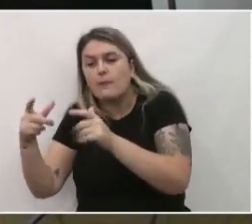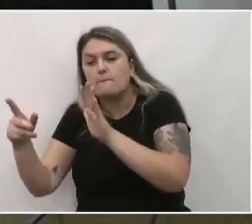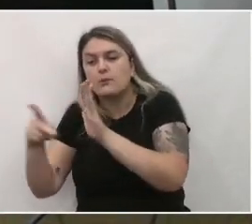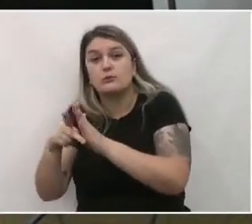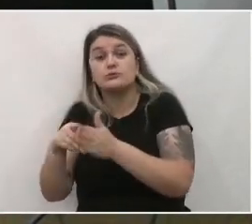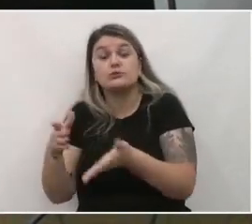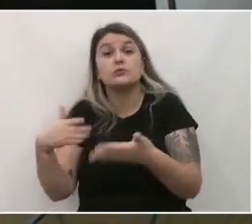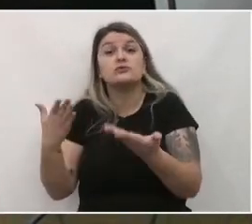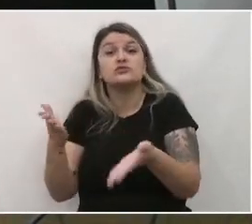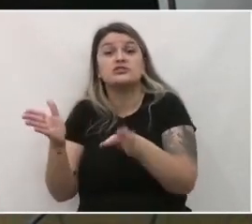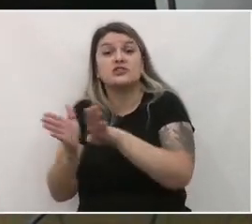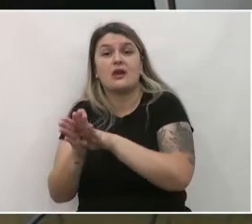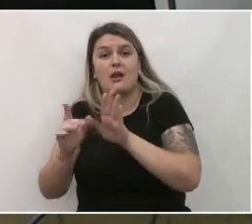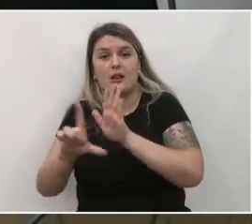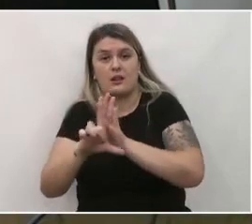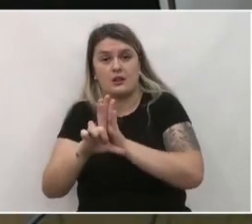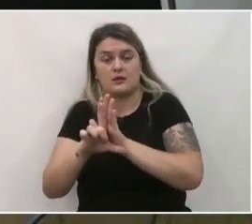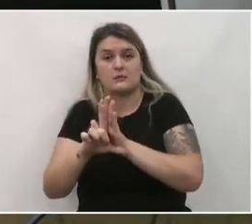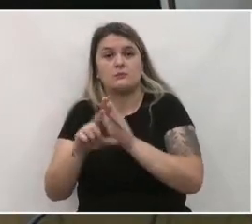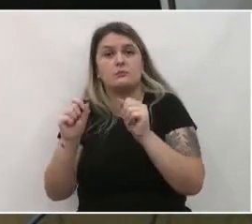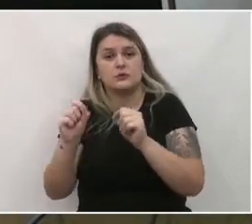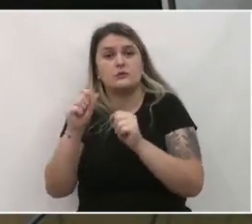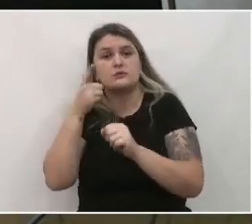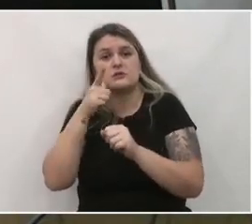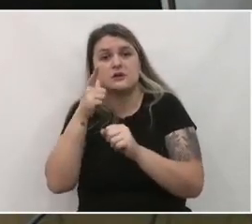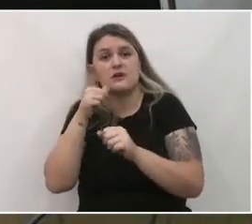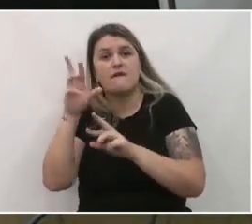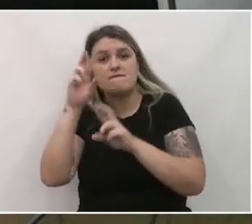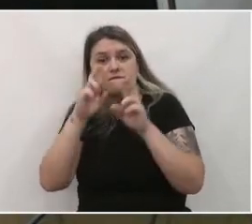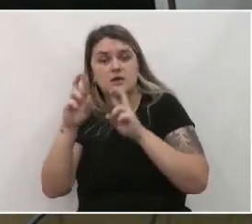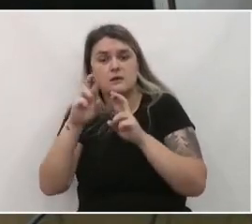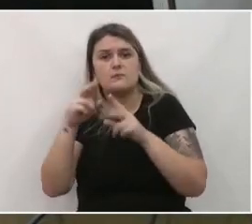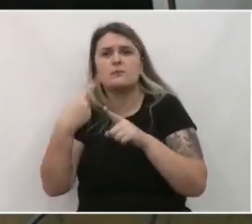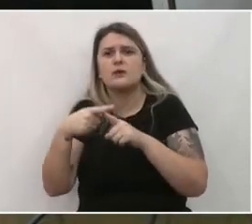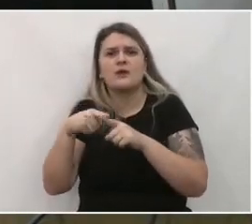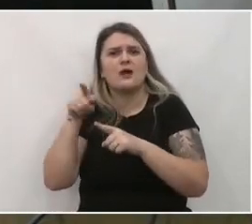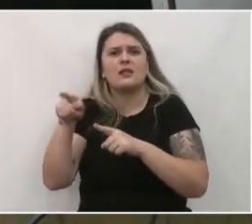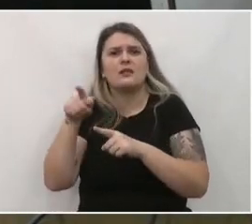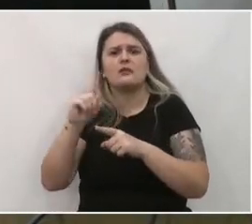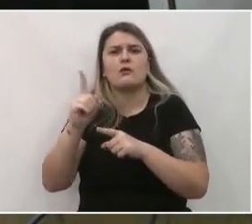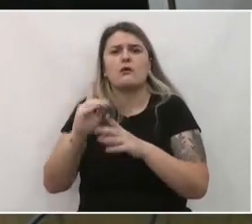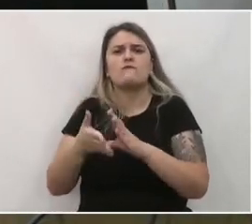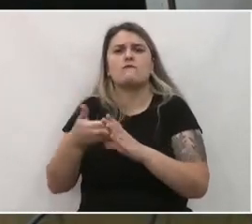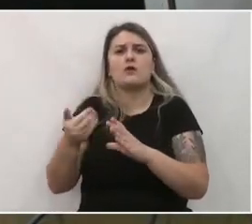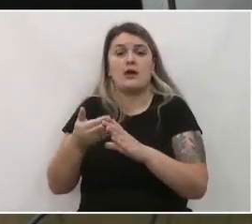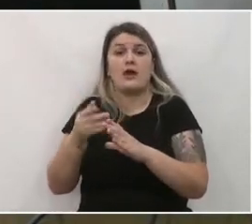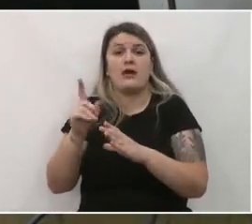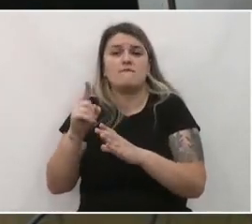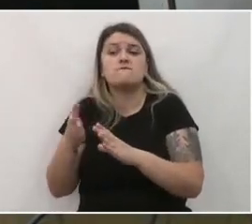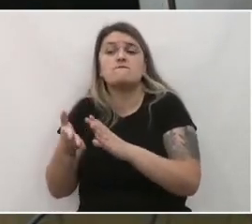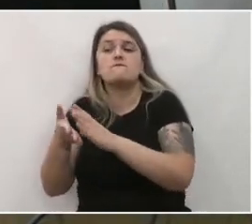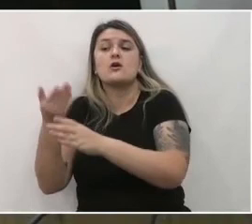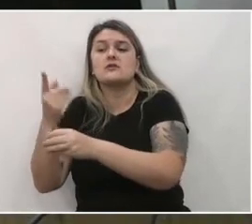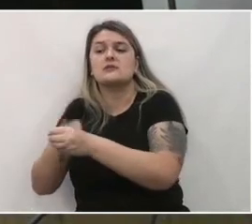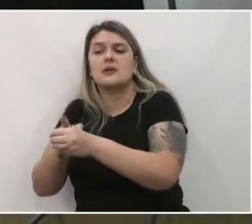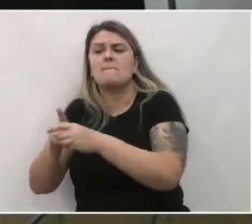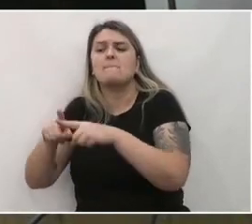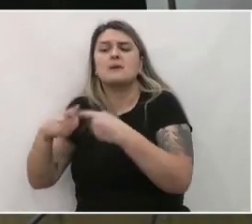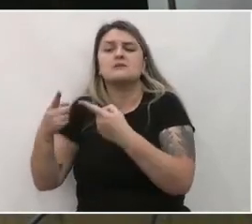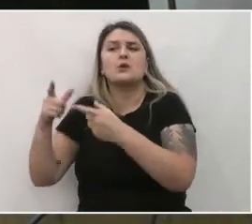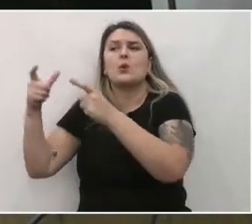quando chegar na parte de legislação... E já é uma área fora do perímetro, quer dizer, é no perímetro urbano, mas é uma área que não tem